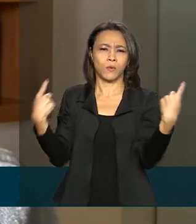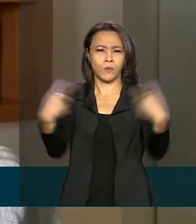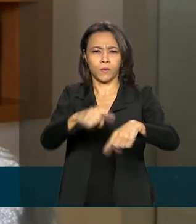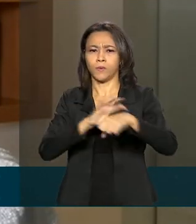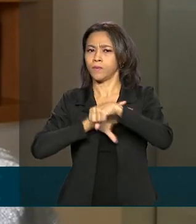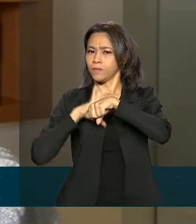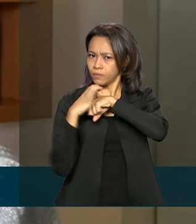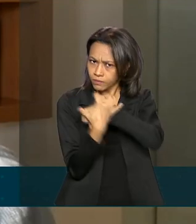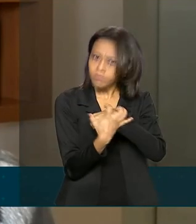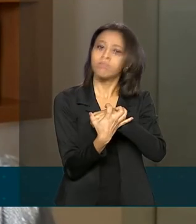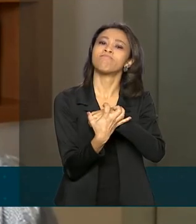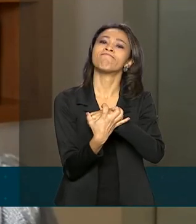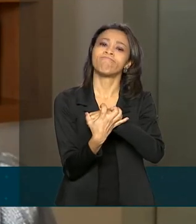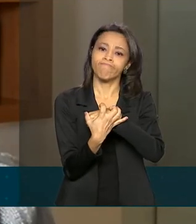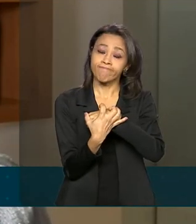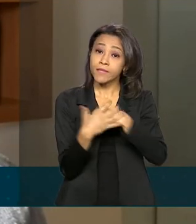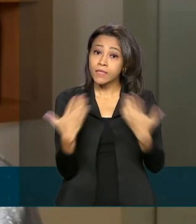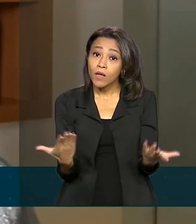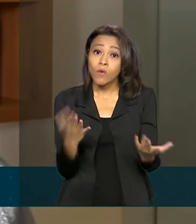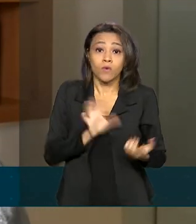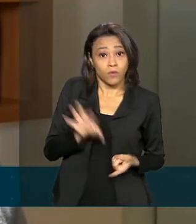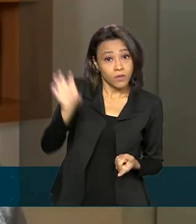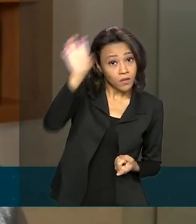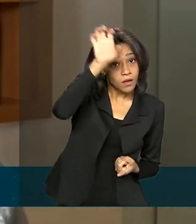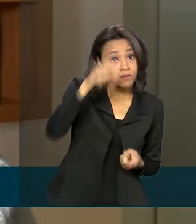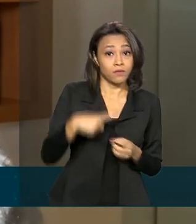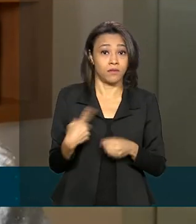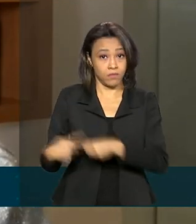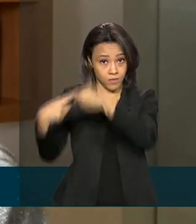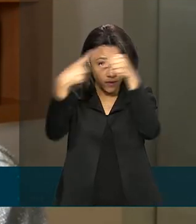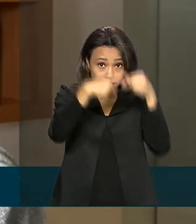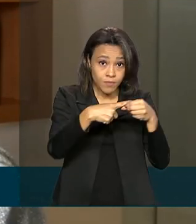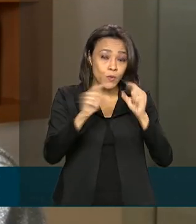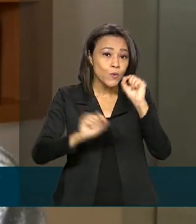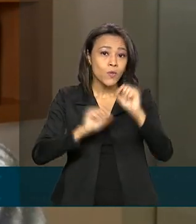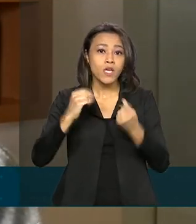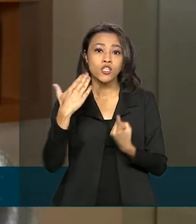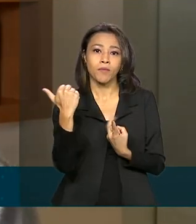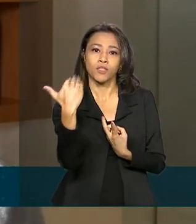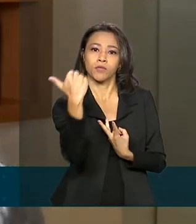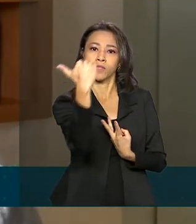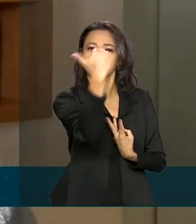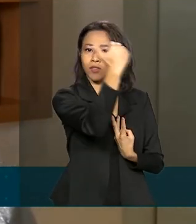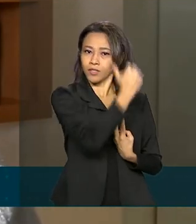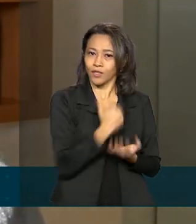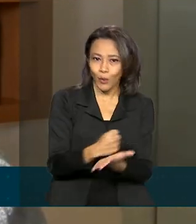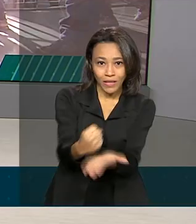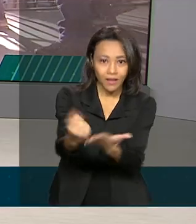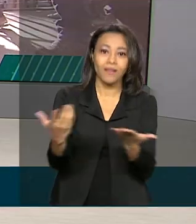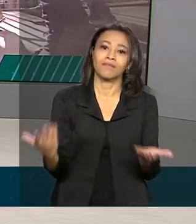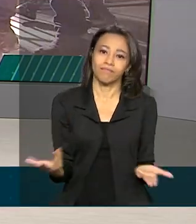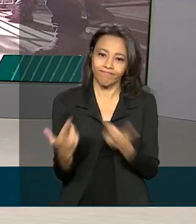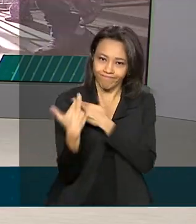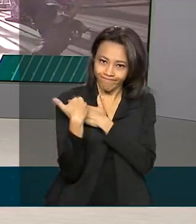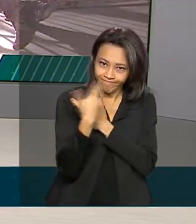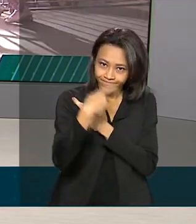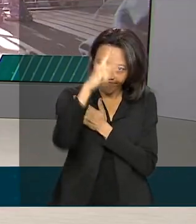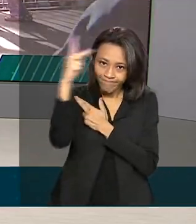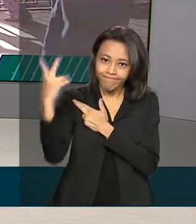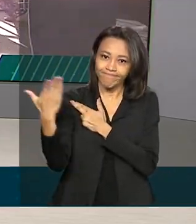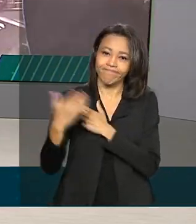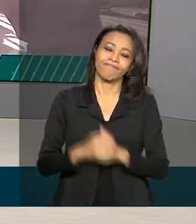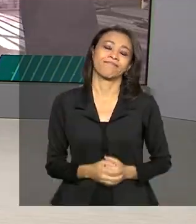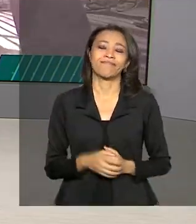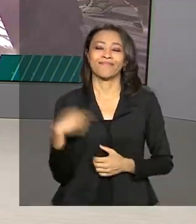novo coronavírus. Cabe aos estados e municípios o recrutamento e a contratação. O